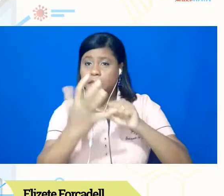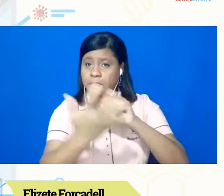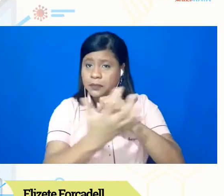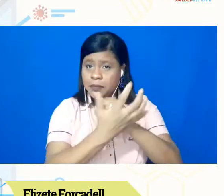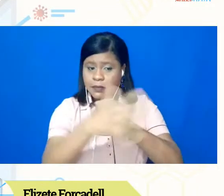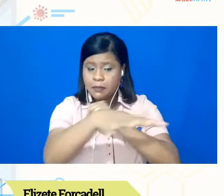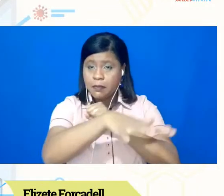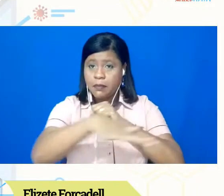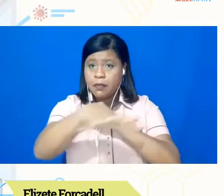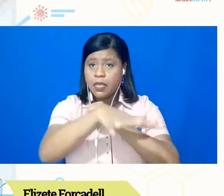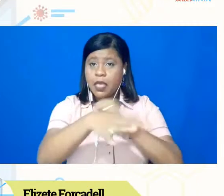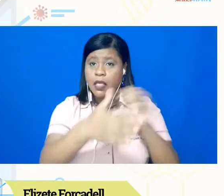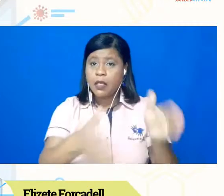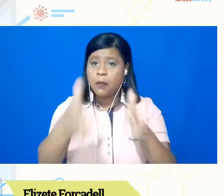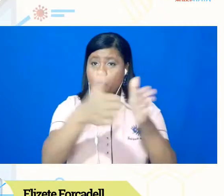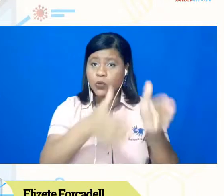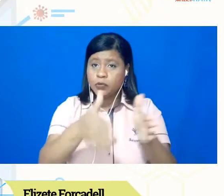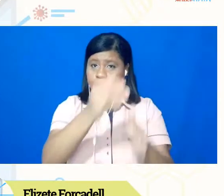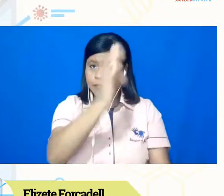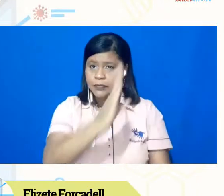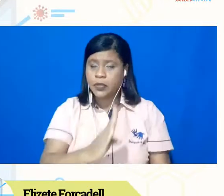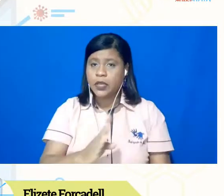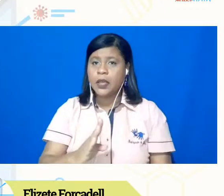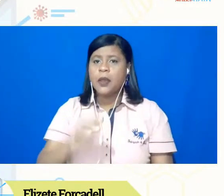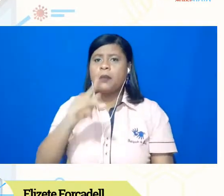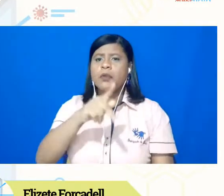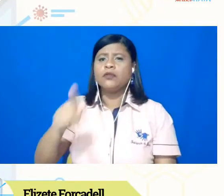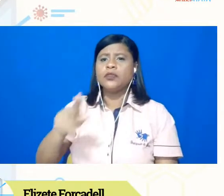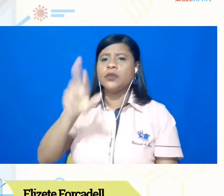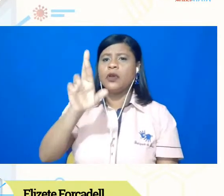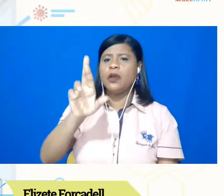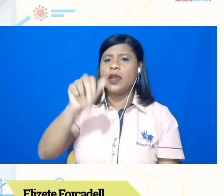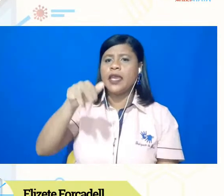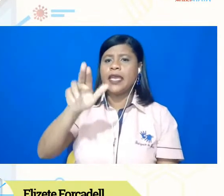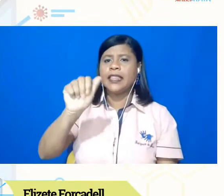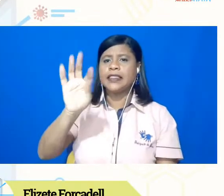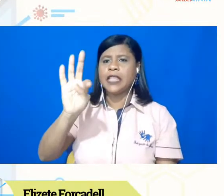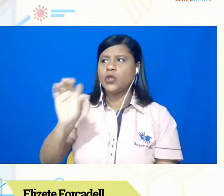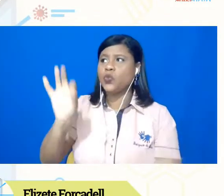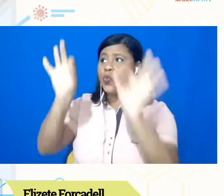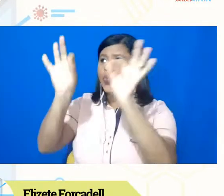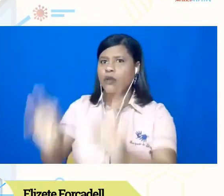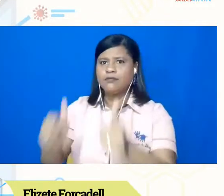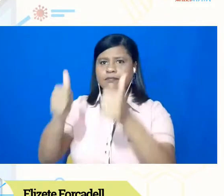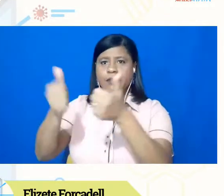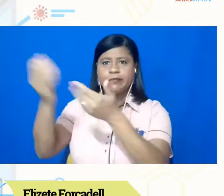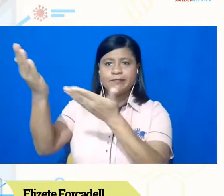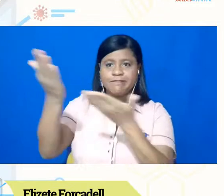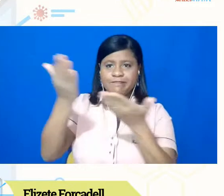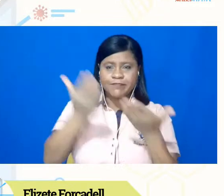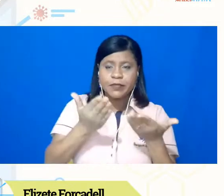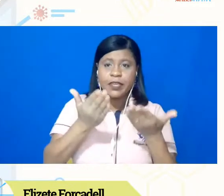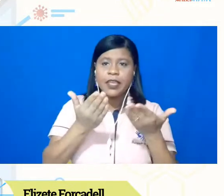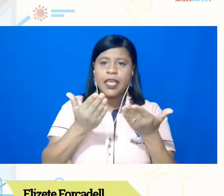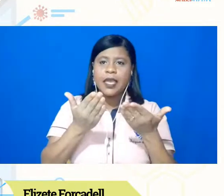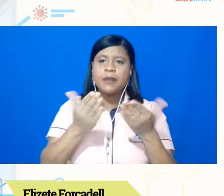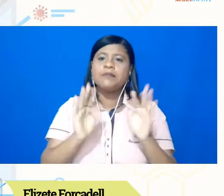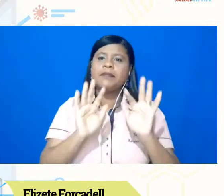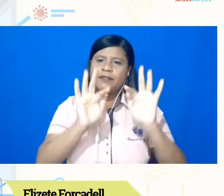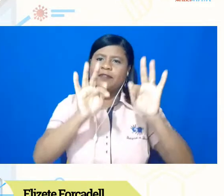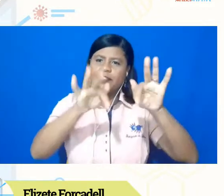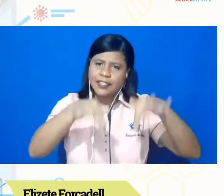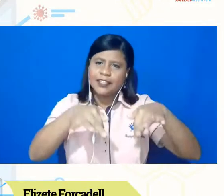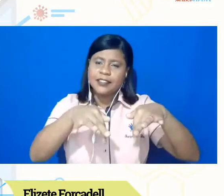o professor Renato Dagmino, também presença confirmada com uma conferência de encerramento, então, professor da